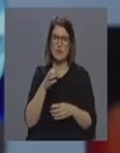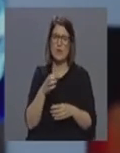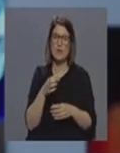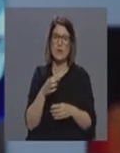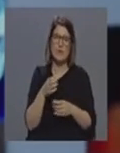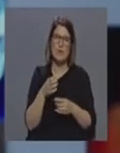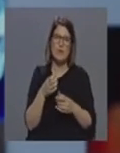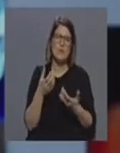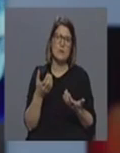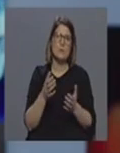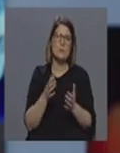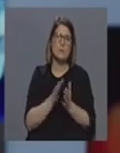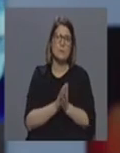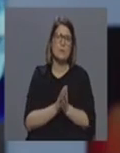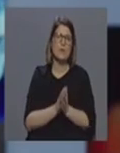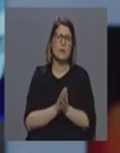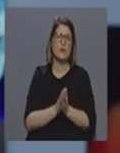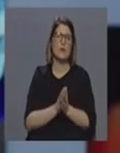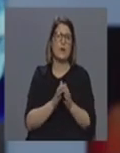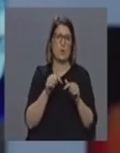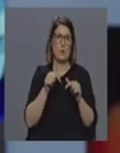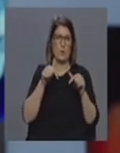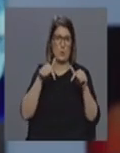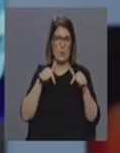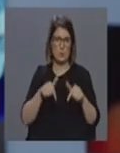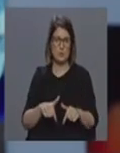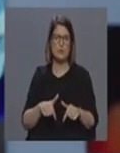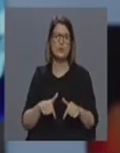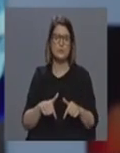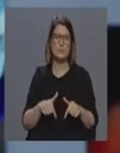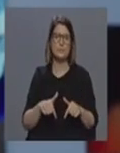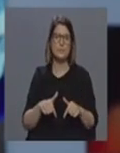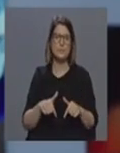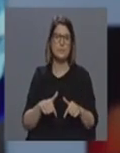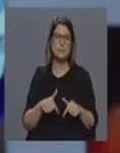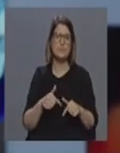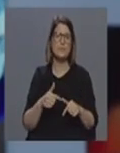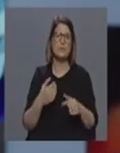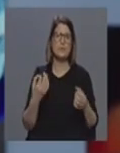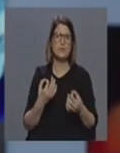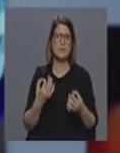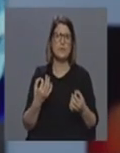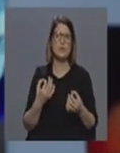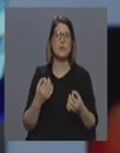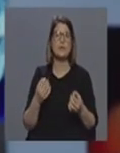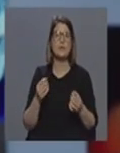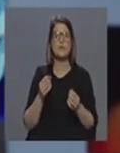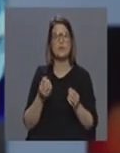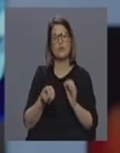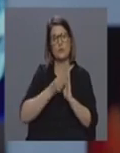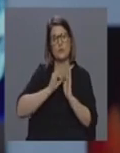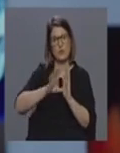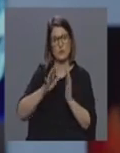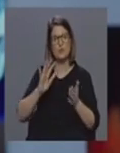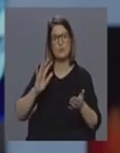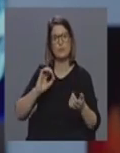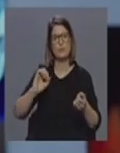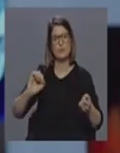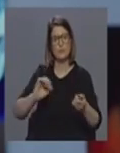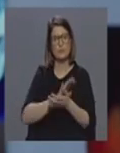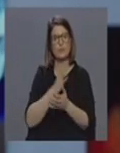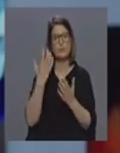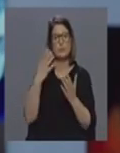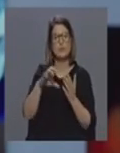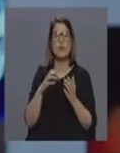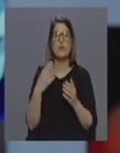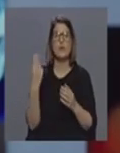estamos a proceder e hoje entretanto também foi publicada também uma circulação nesse sentido para que as unidades de saúde fizessem também